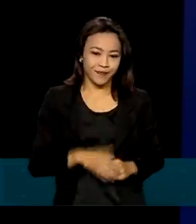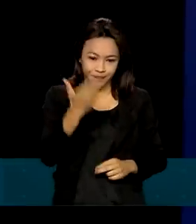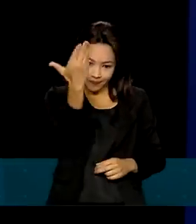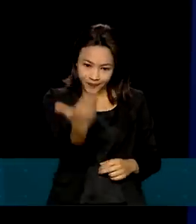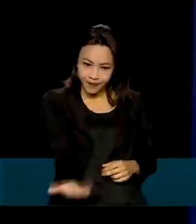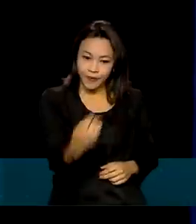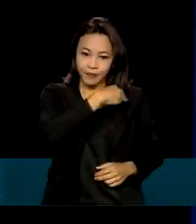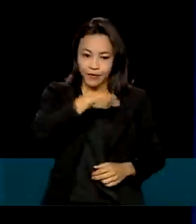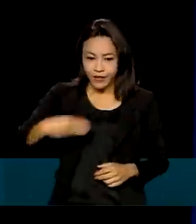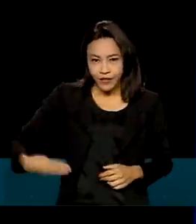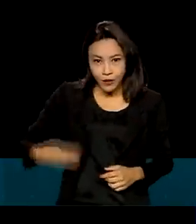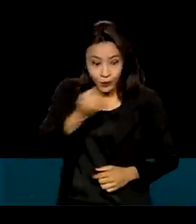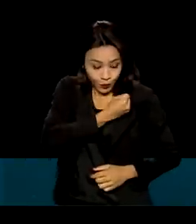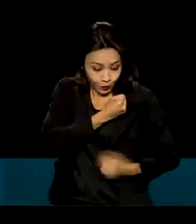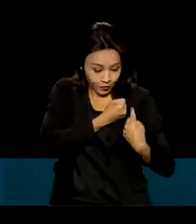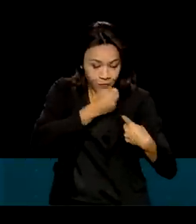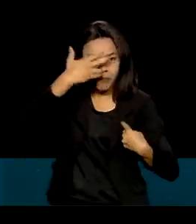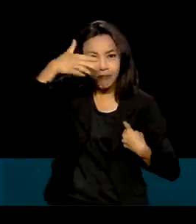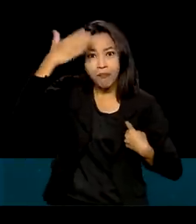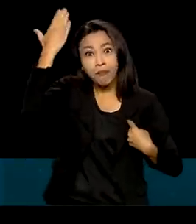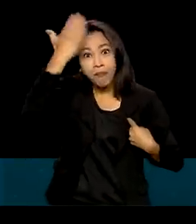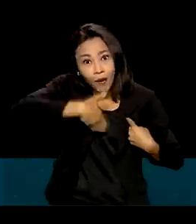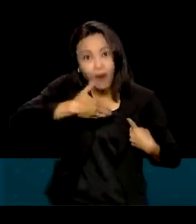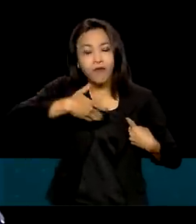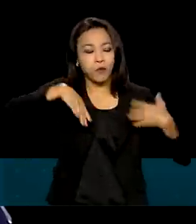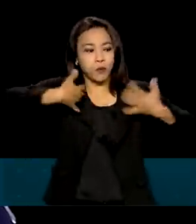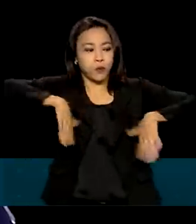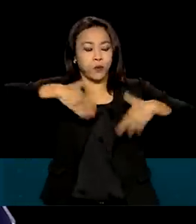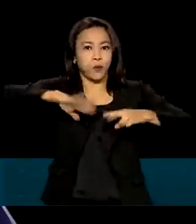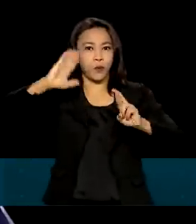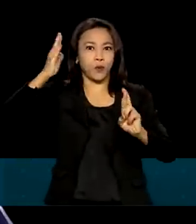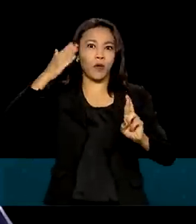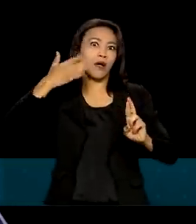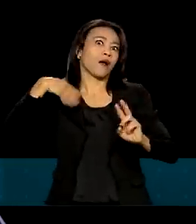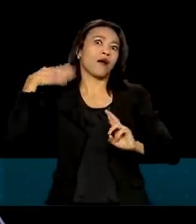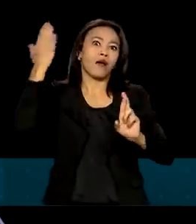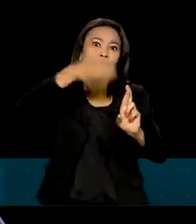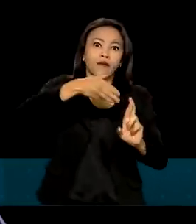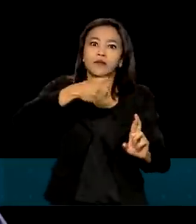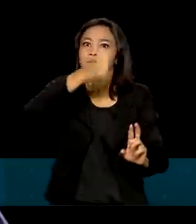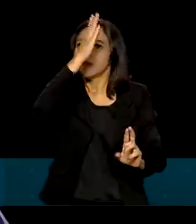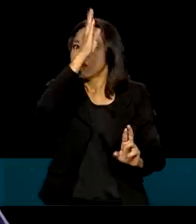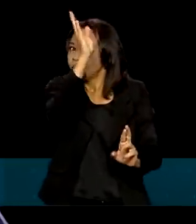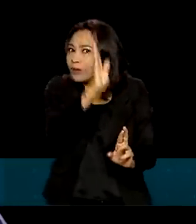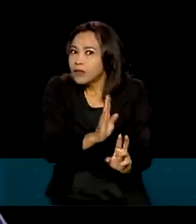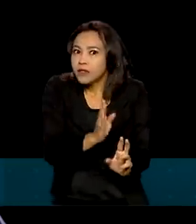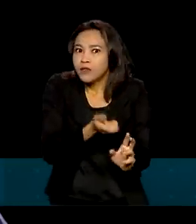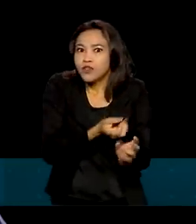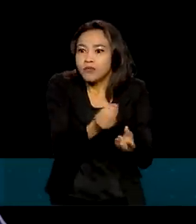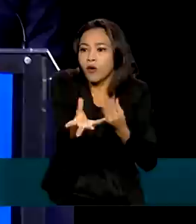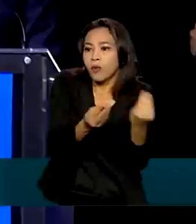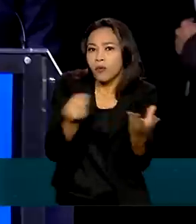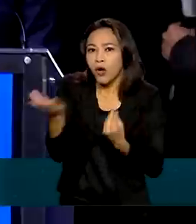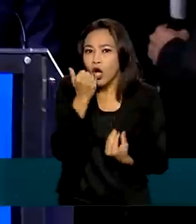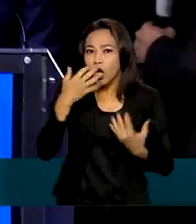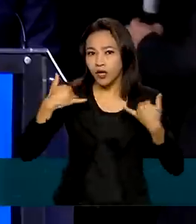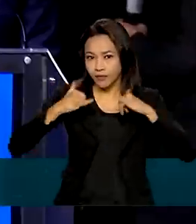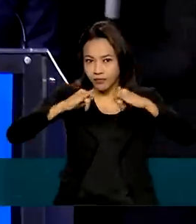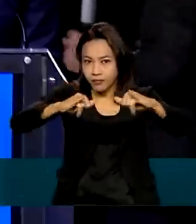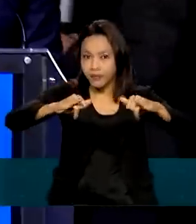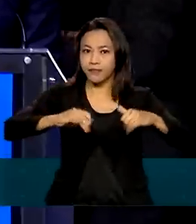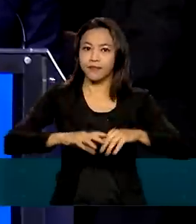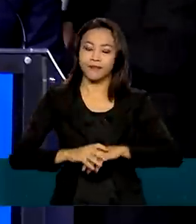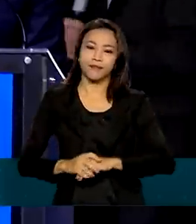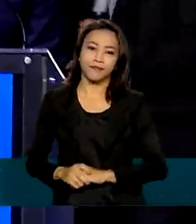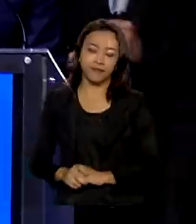ministros, os números comprovam o protagonismo do Brasil como fornecedor mundial de alimentos e de energia limpa. Com a criação